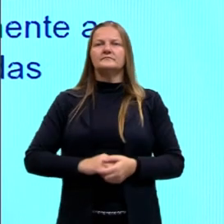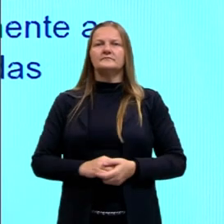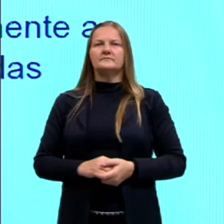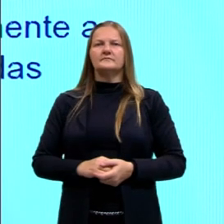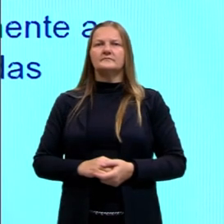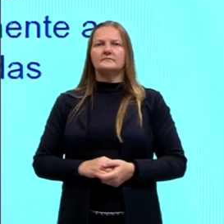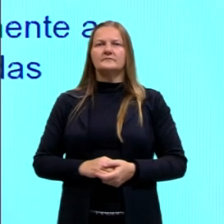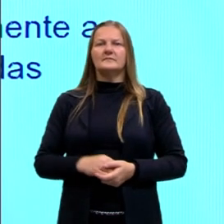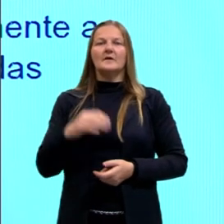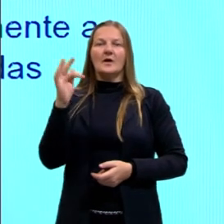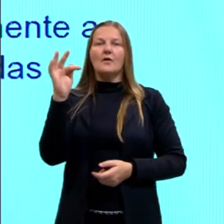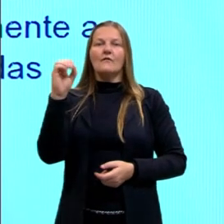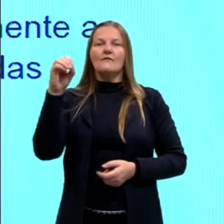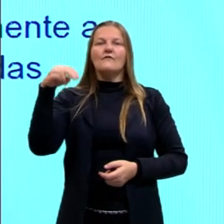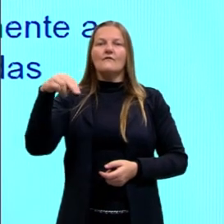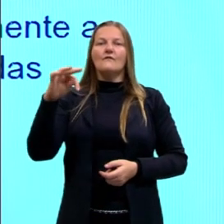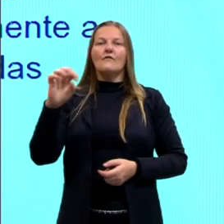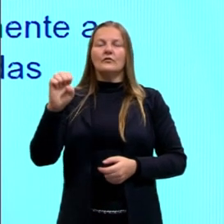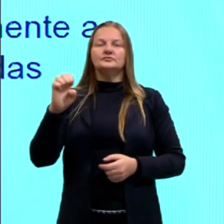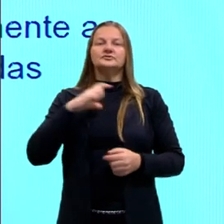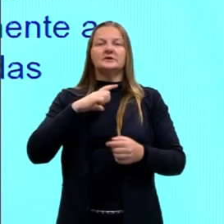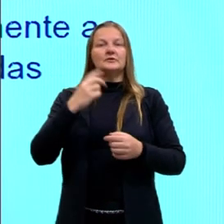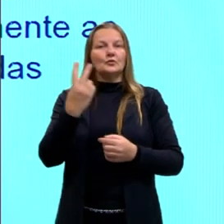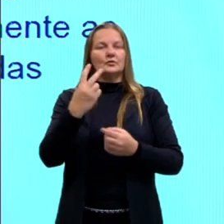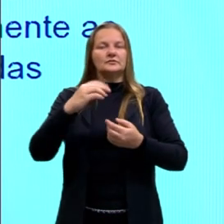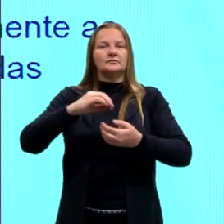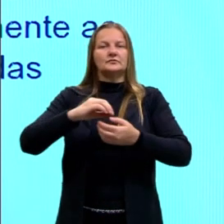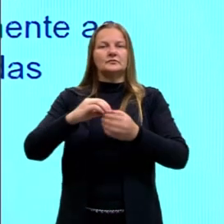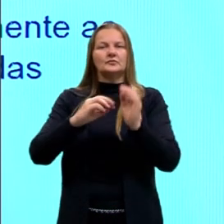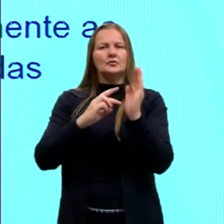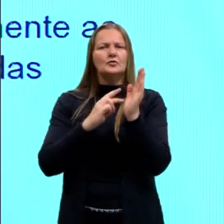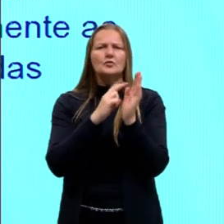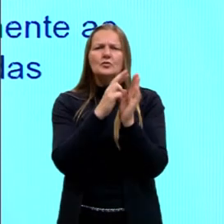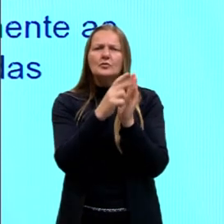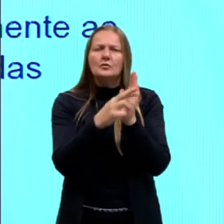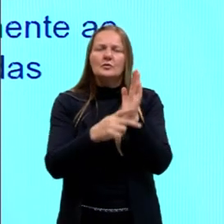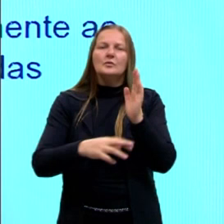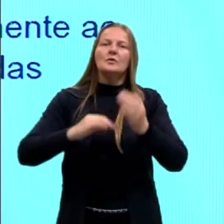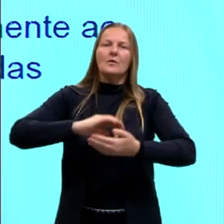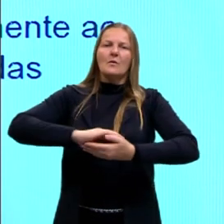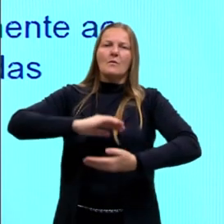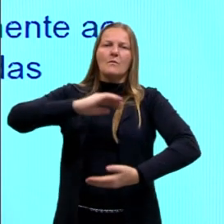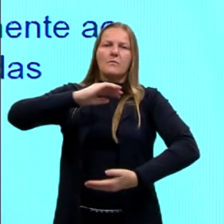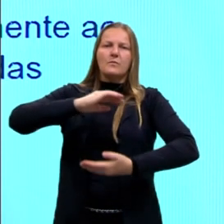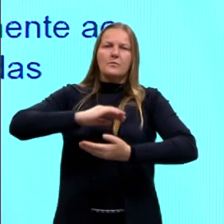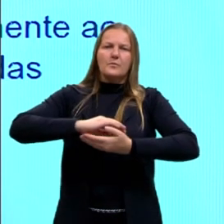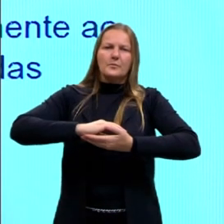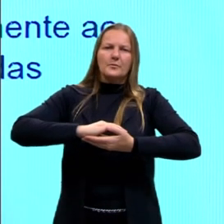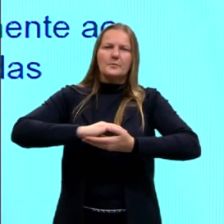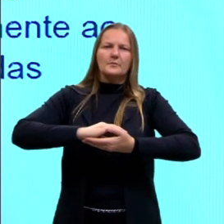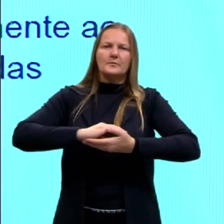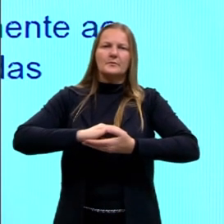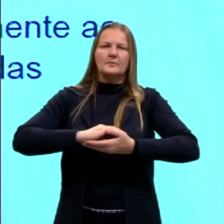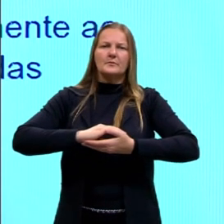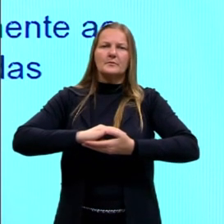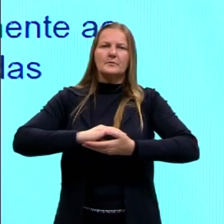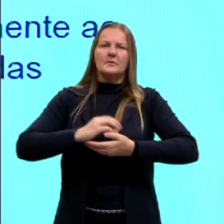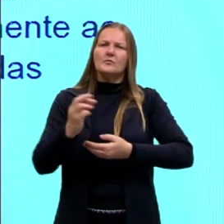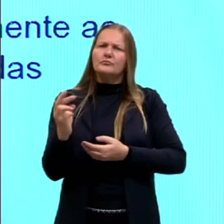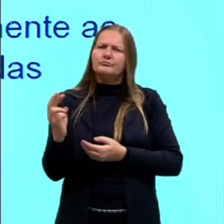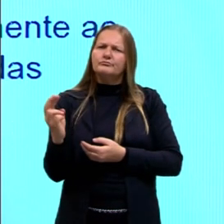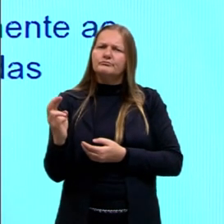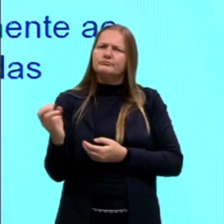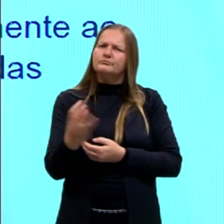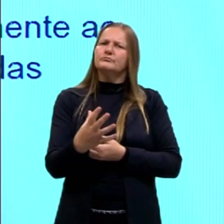Ah, aqui nas não renováveis, por exemplo, deriva, então, os combustíveis fósseis, como a gente estava falando, gás